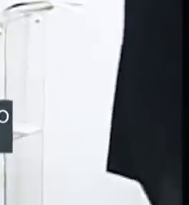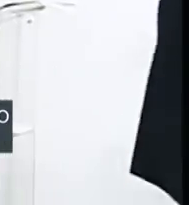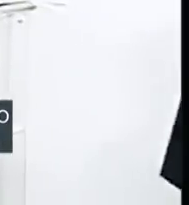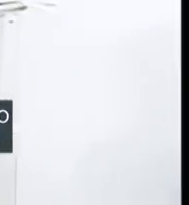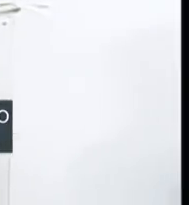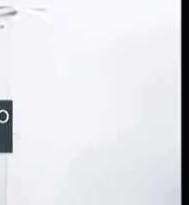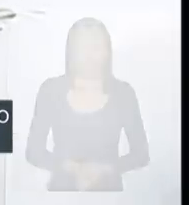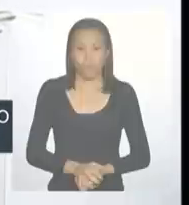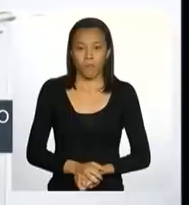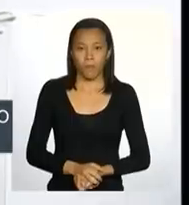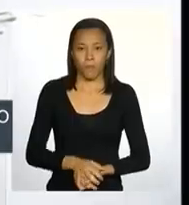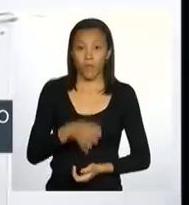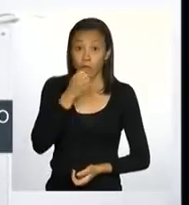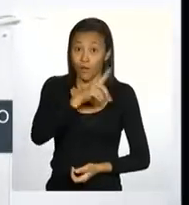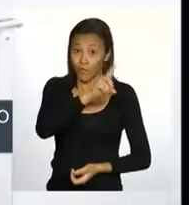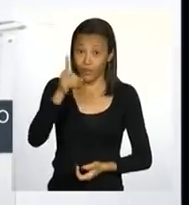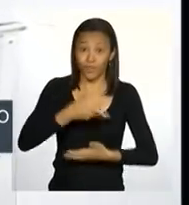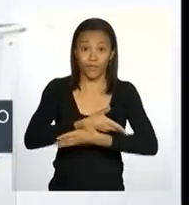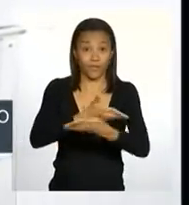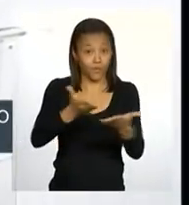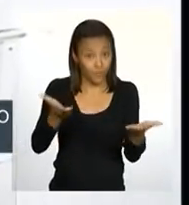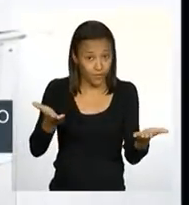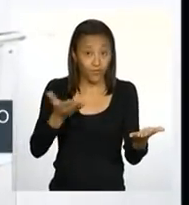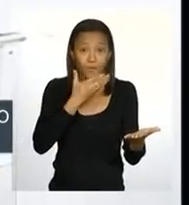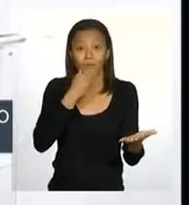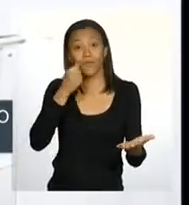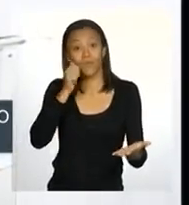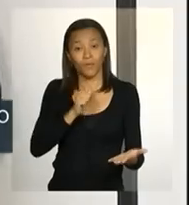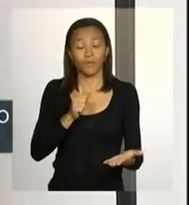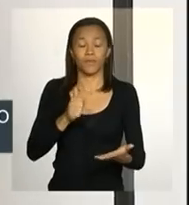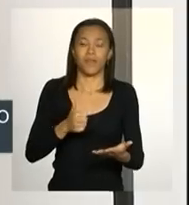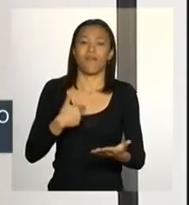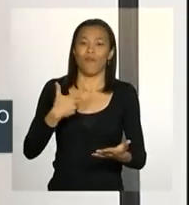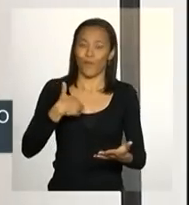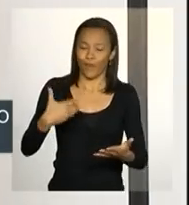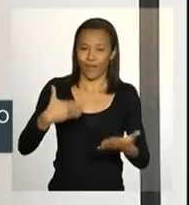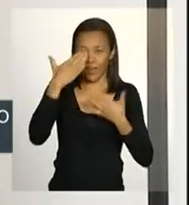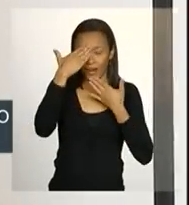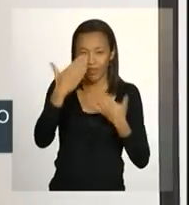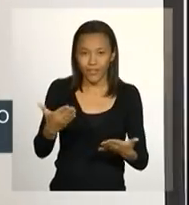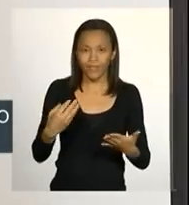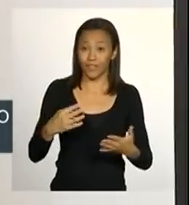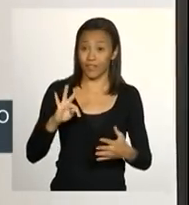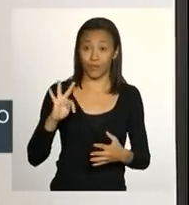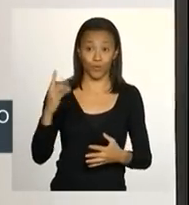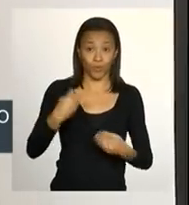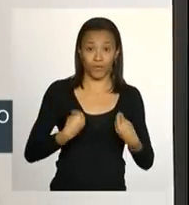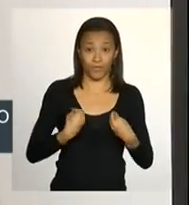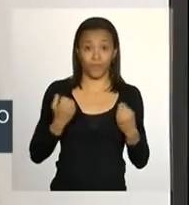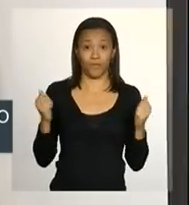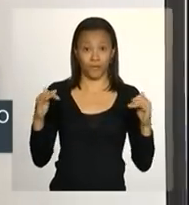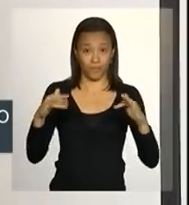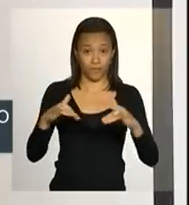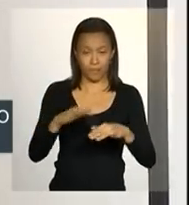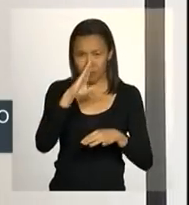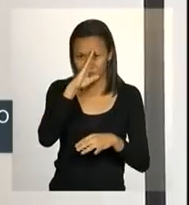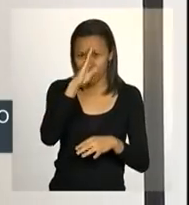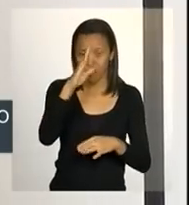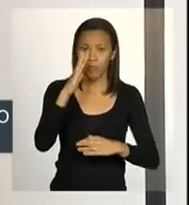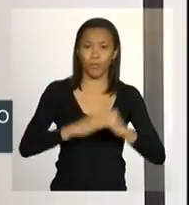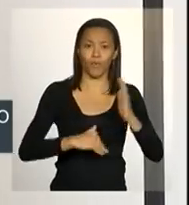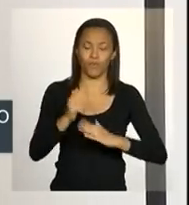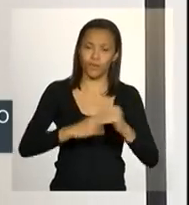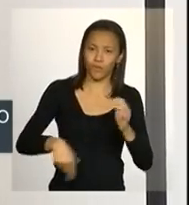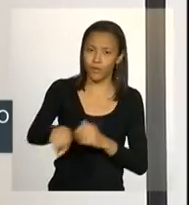Bom dia a todos, bom dia a todas. Queria agradecer a presença de todos, sobretudo os profissionais, o